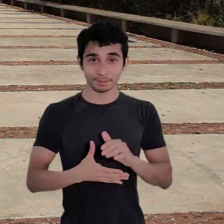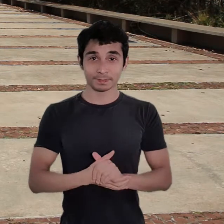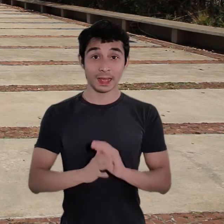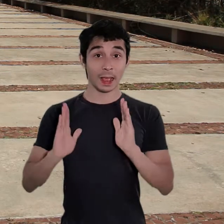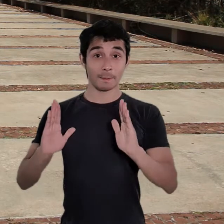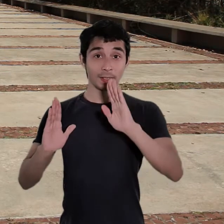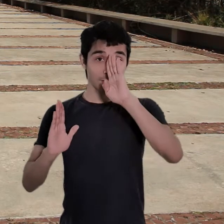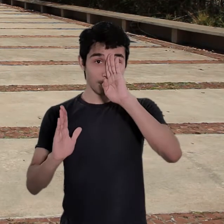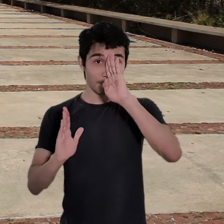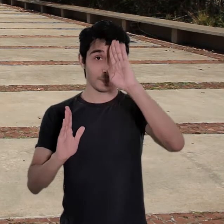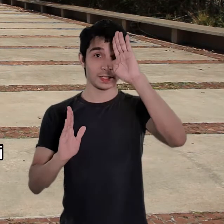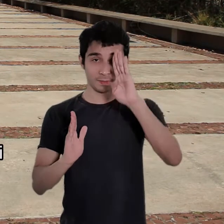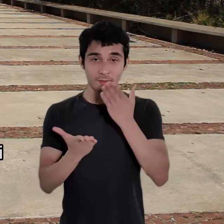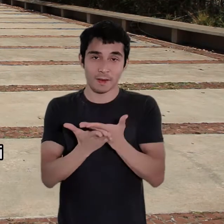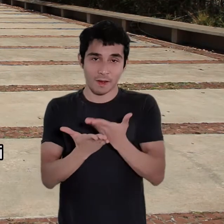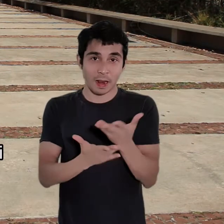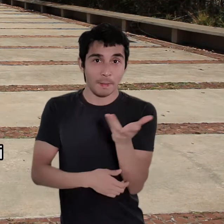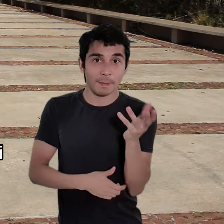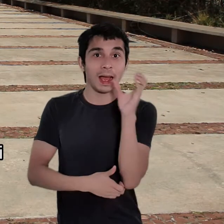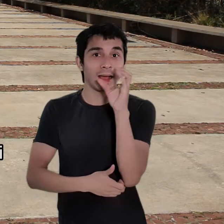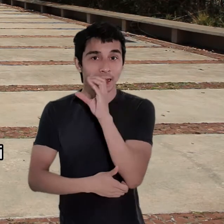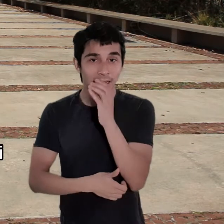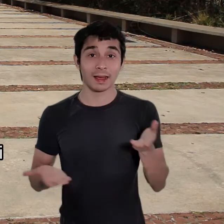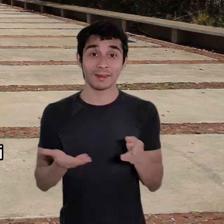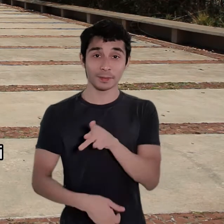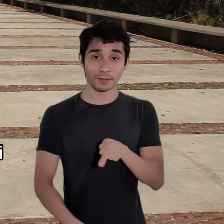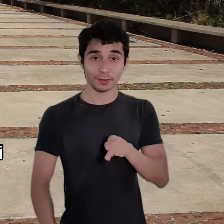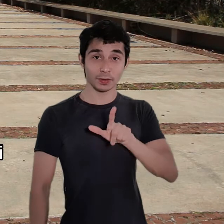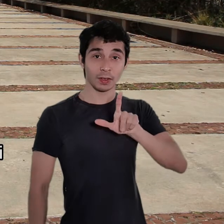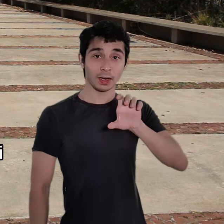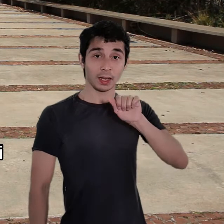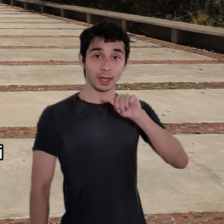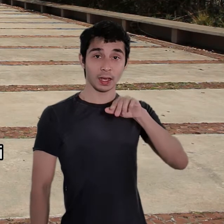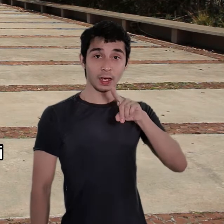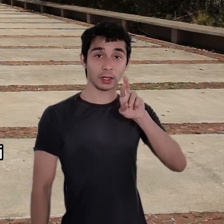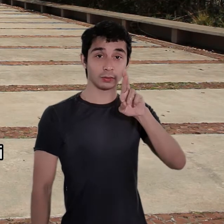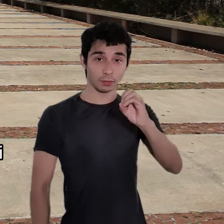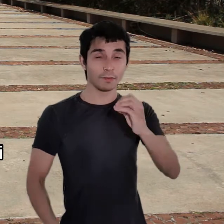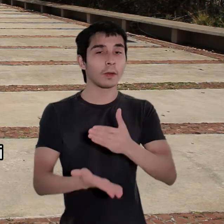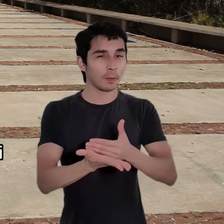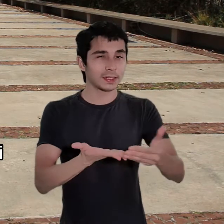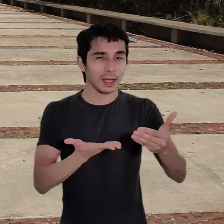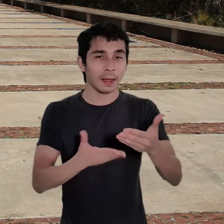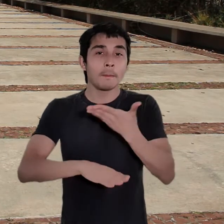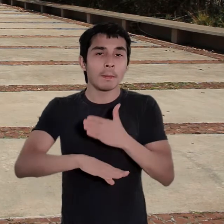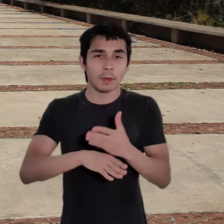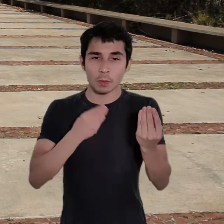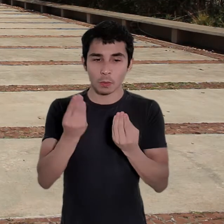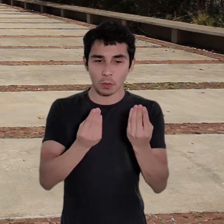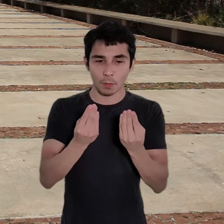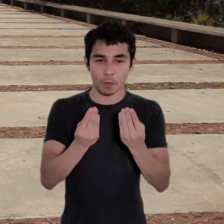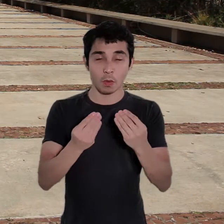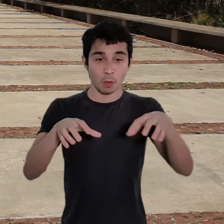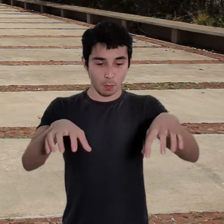exercício da nossa parte principal da aula de agilidade e velocidade. O professor Leandro vai começar agora, lembrando que esse exercício vai